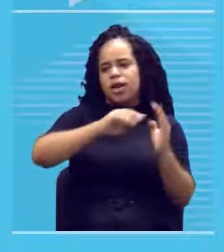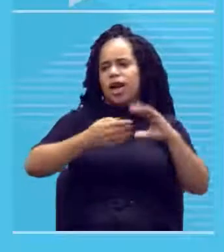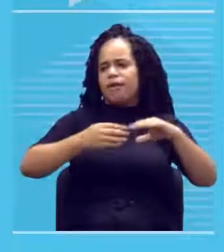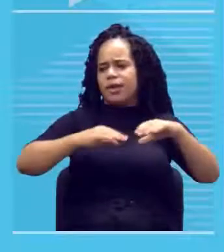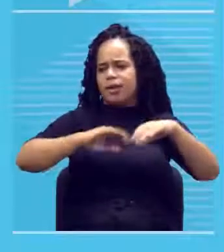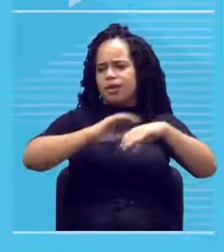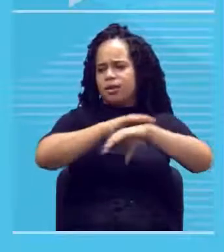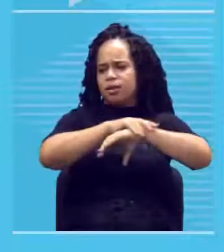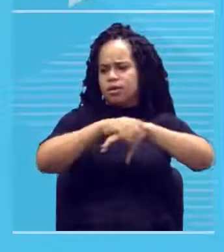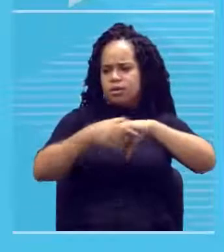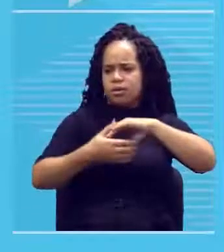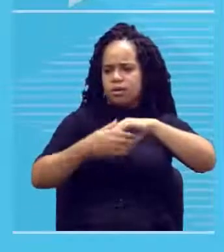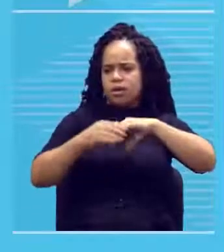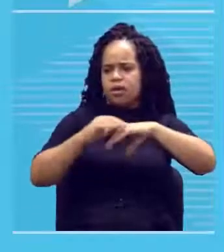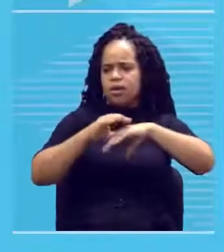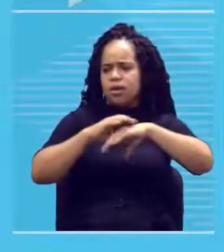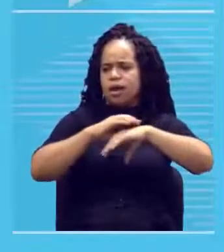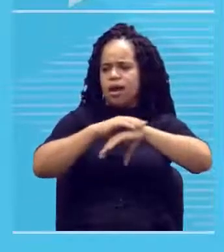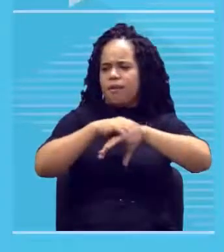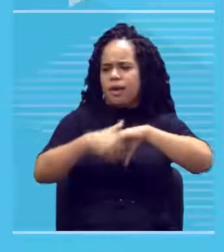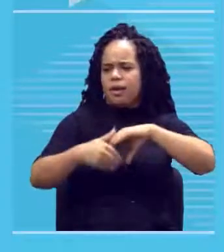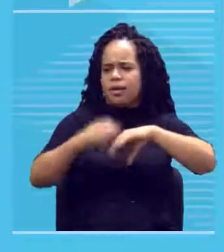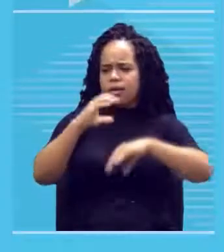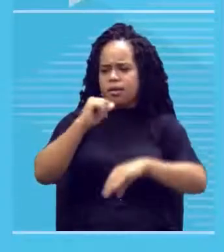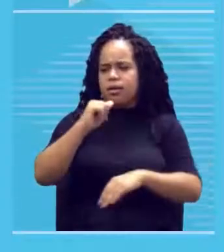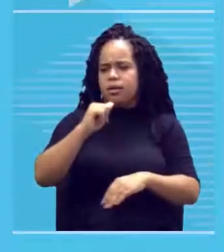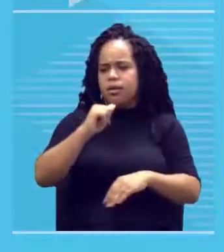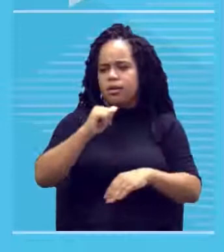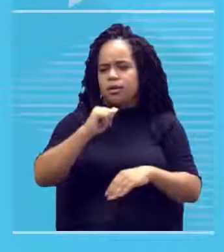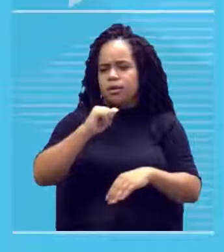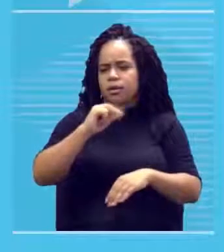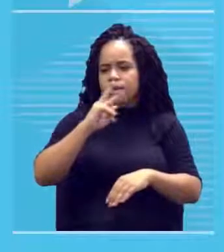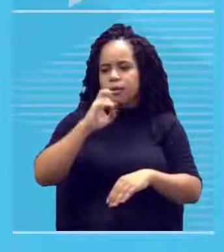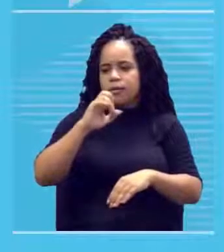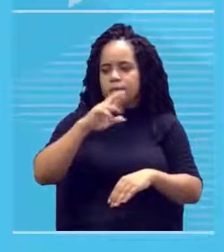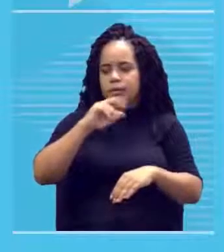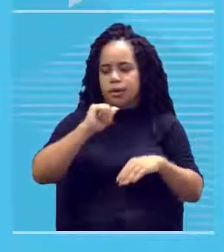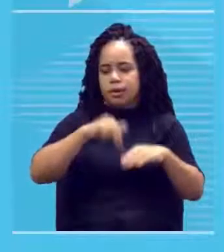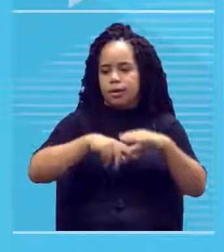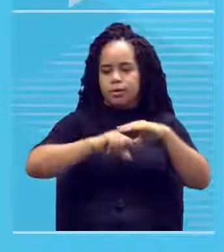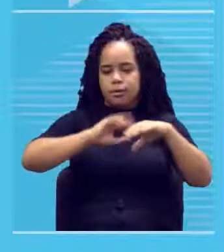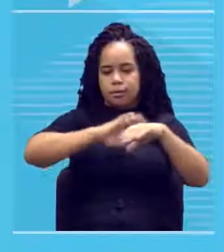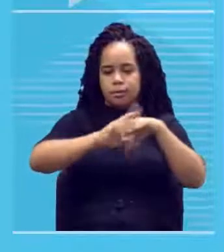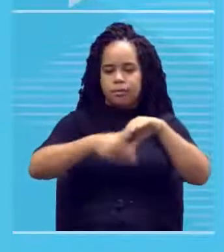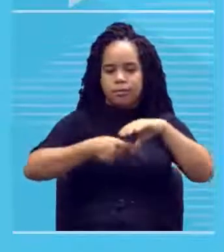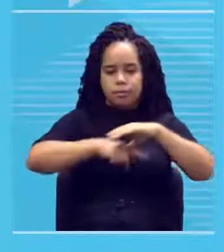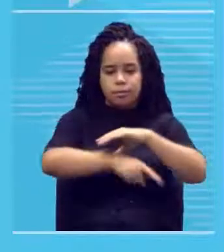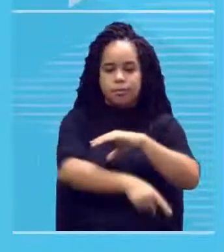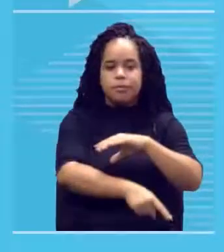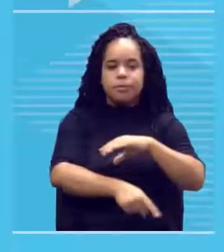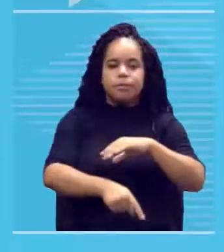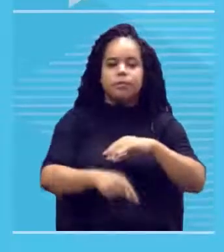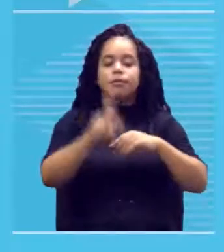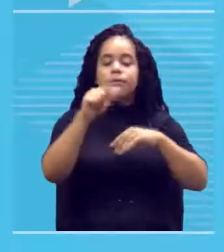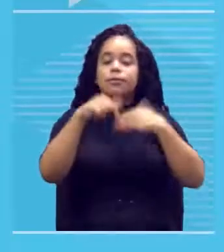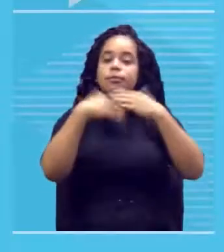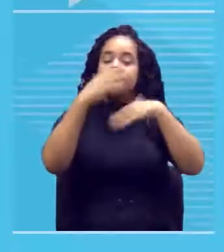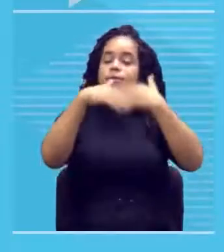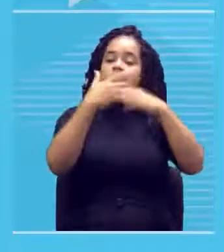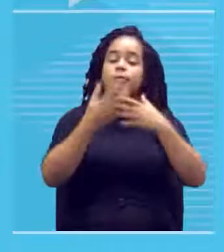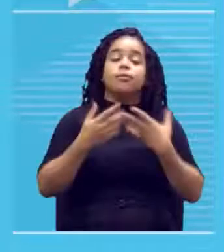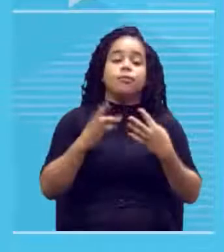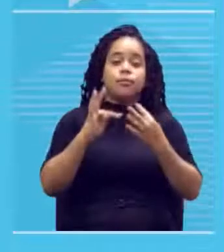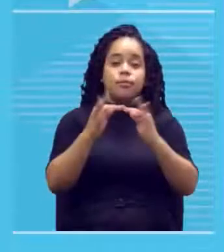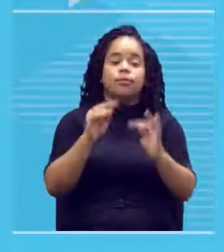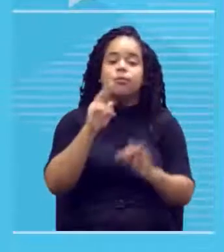conjunto dessas técnicas é chamado de tecnologia. Ela vai evoluindo. Então, com a evolução da tecnologia, a